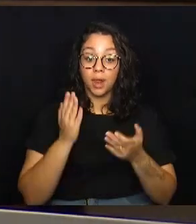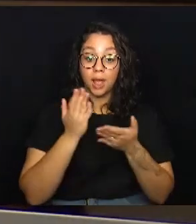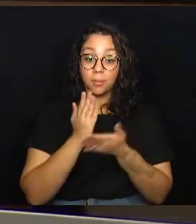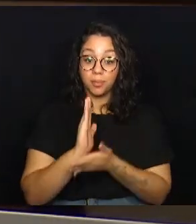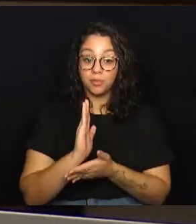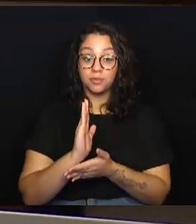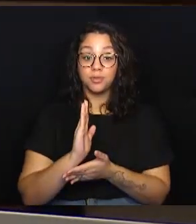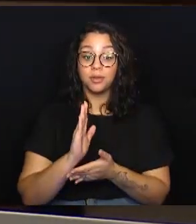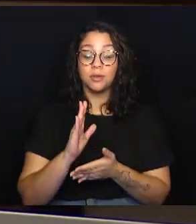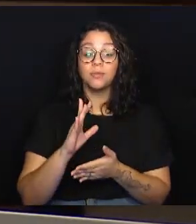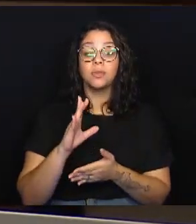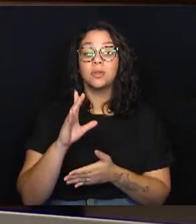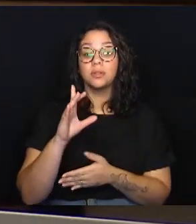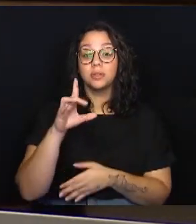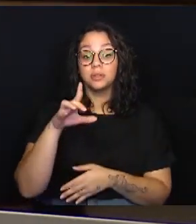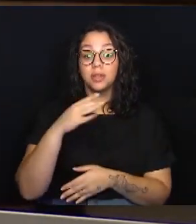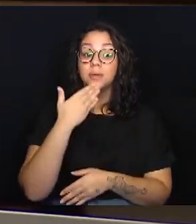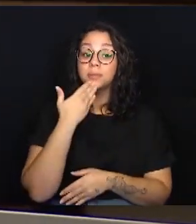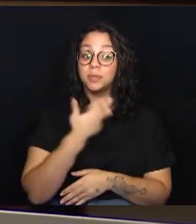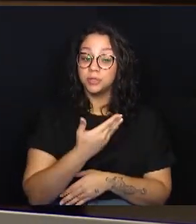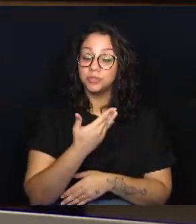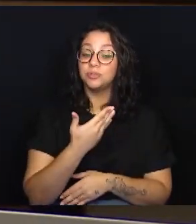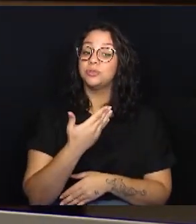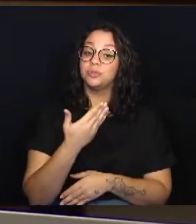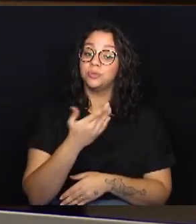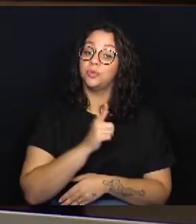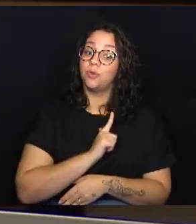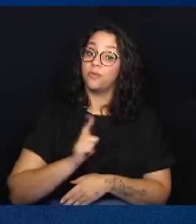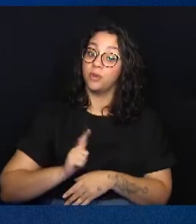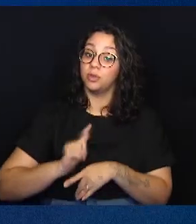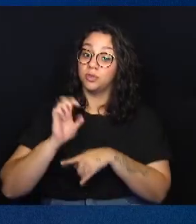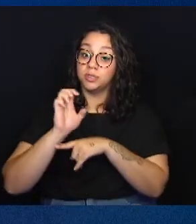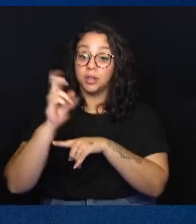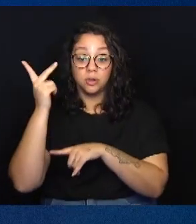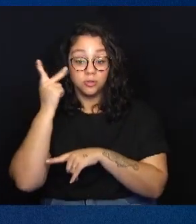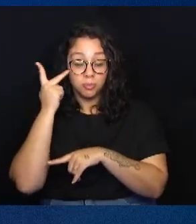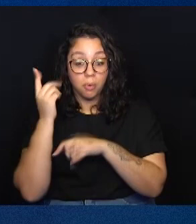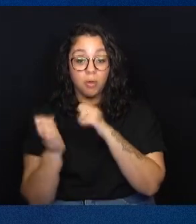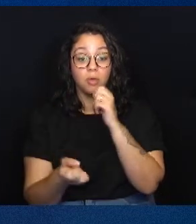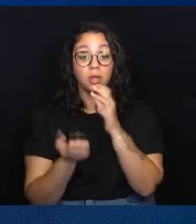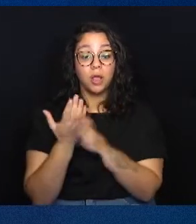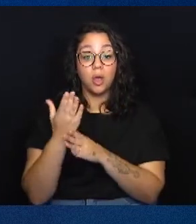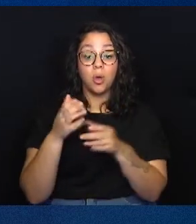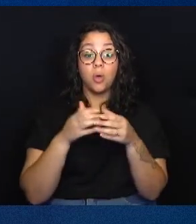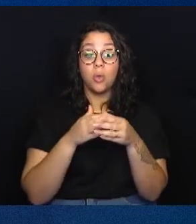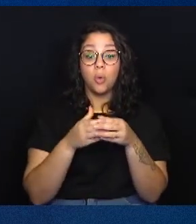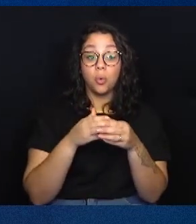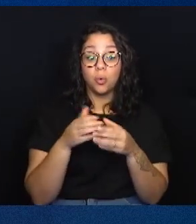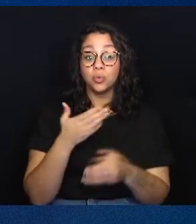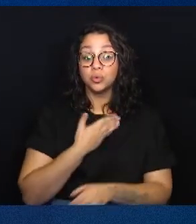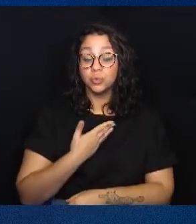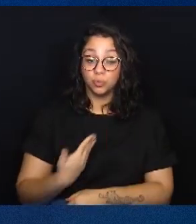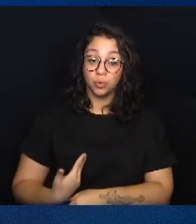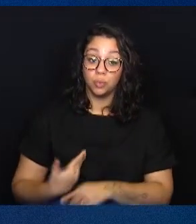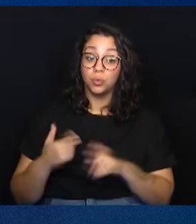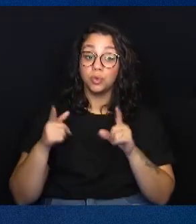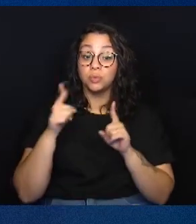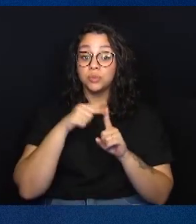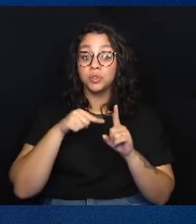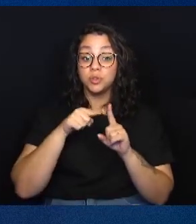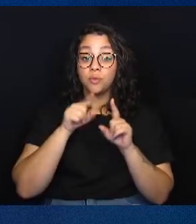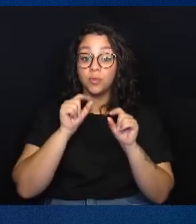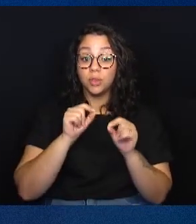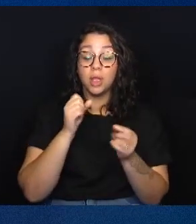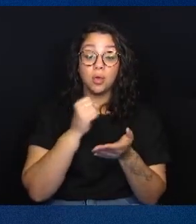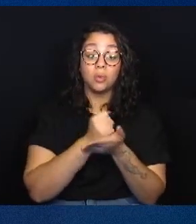A Câmara aprovou moção de autoria do vereador Luiz Cirilo, que apela ao governo do Estado de São Paulo para a realização de um